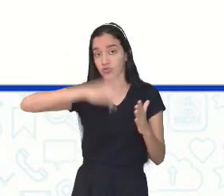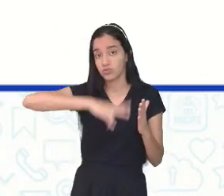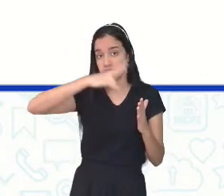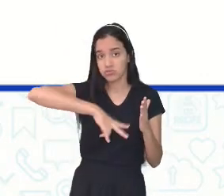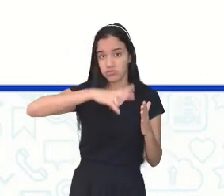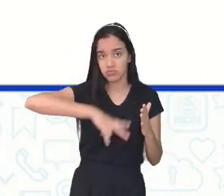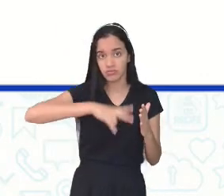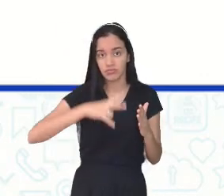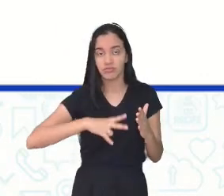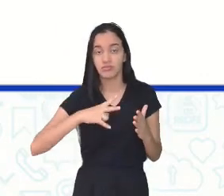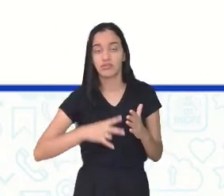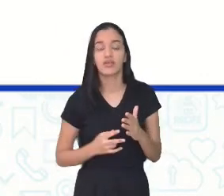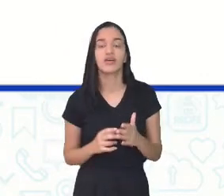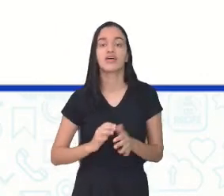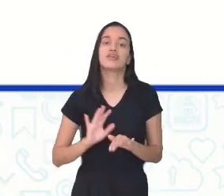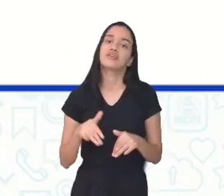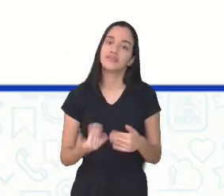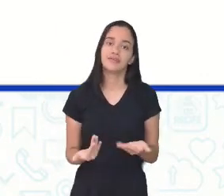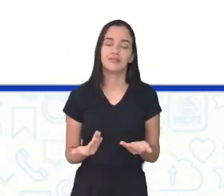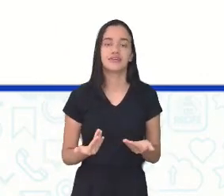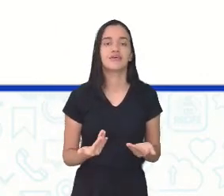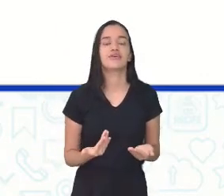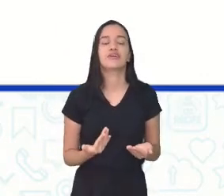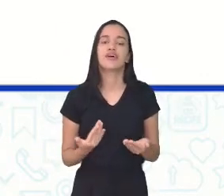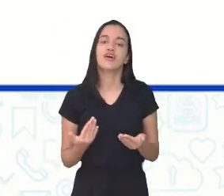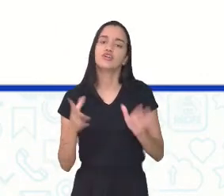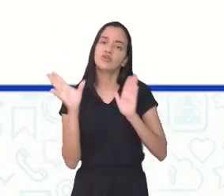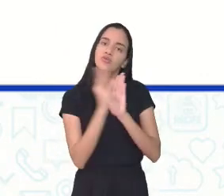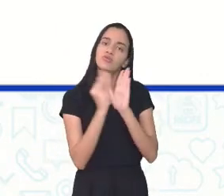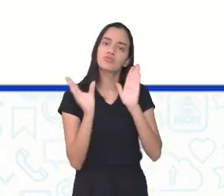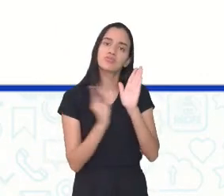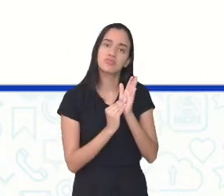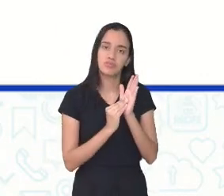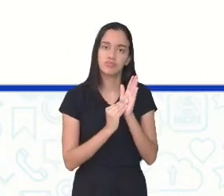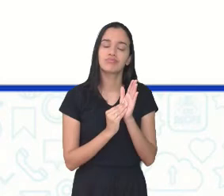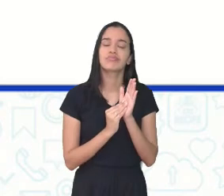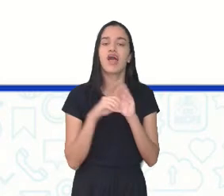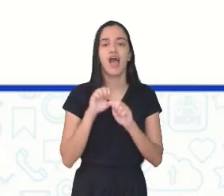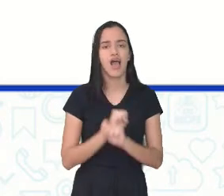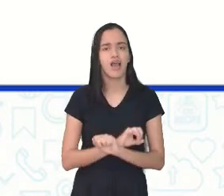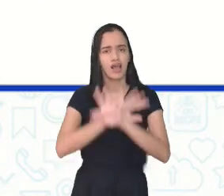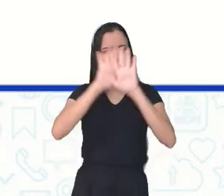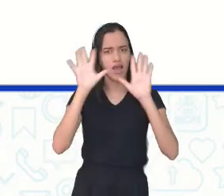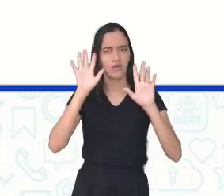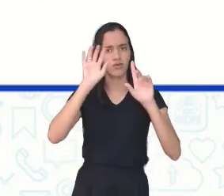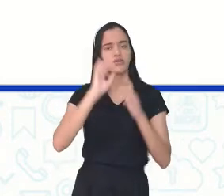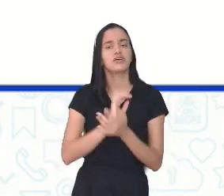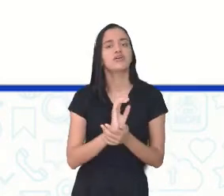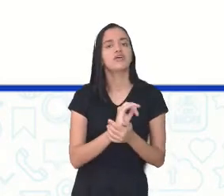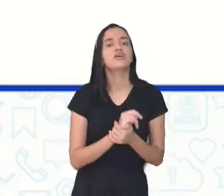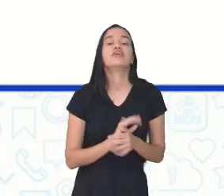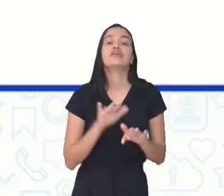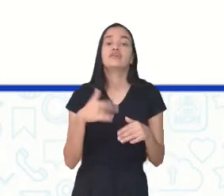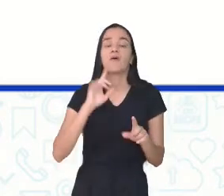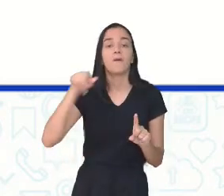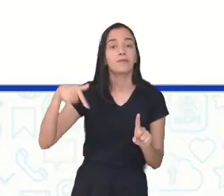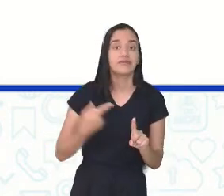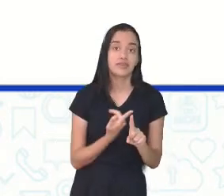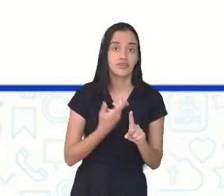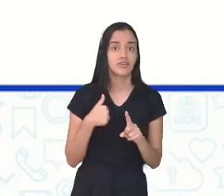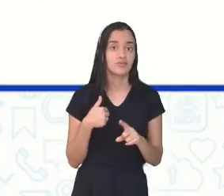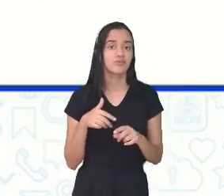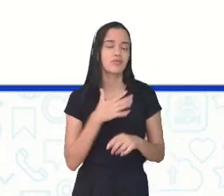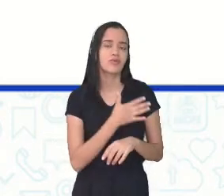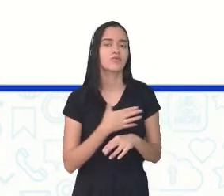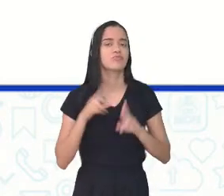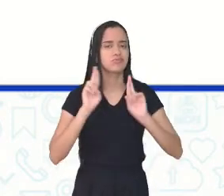o editor. Então, pessoal, o nosso conteúdo, ele está bem claro. Objetivo, espero ter ajudado vocês.